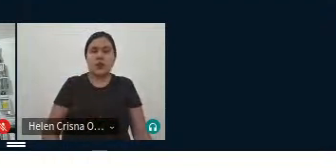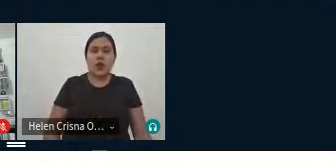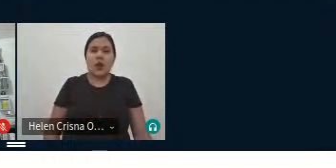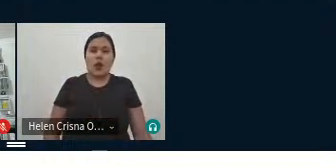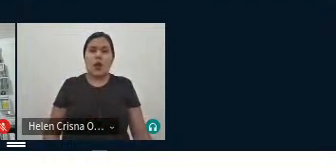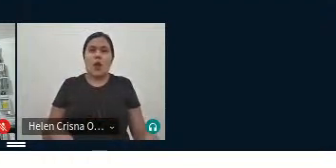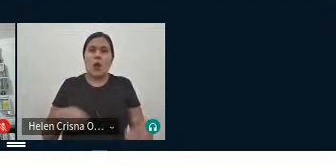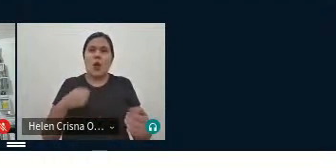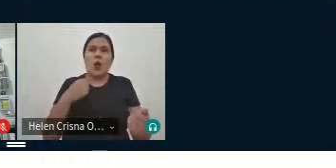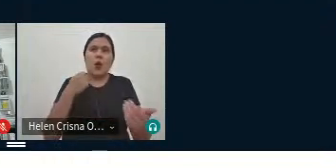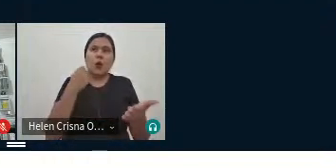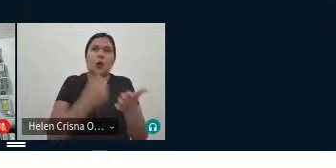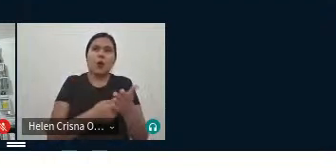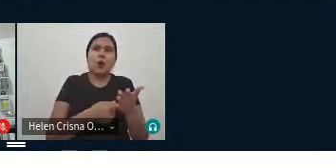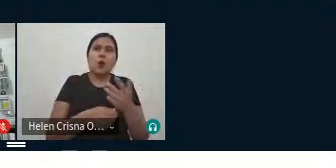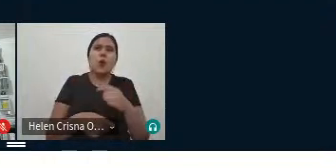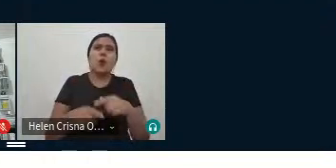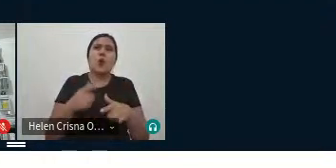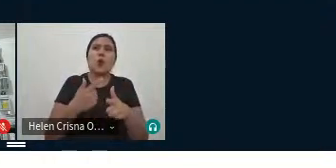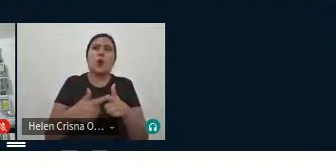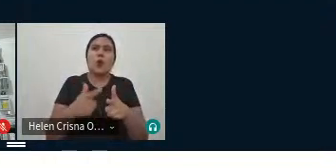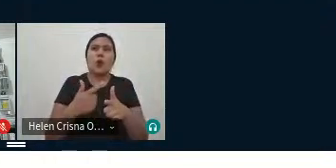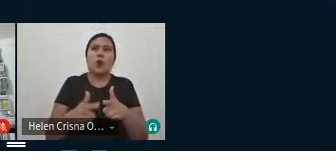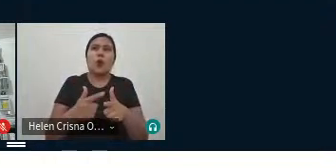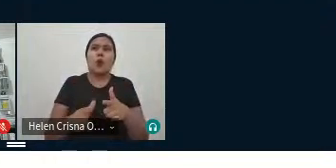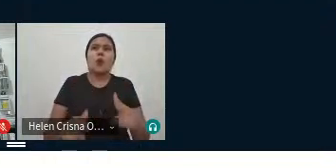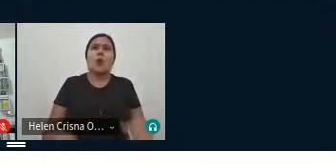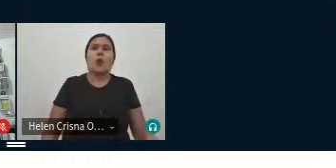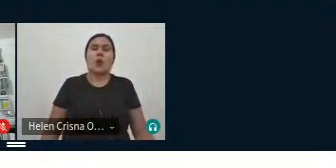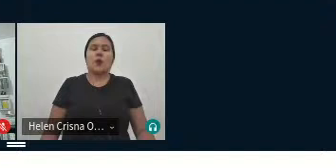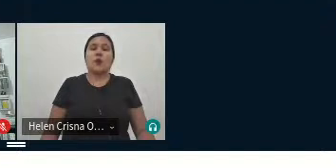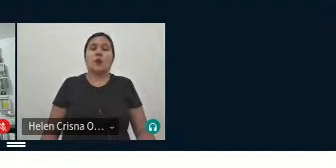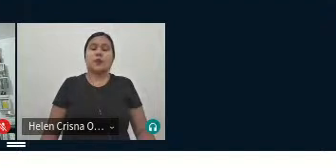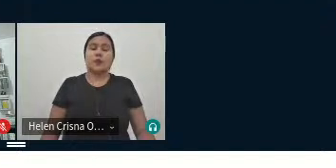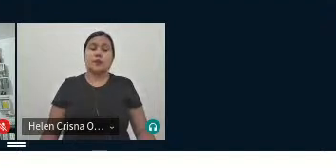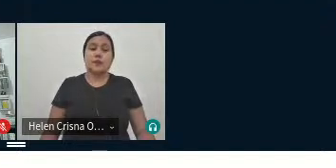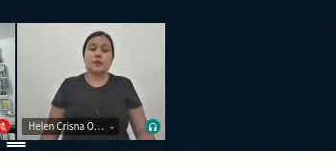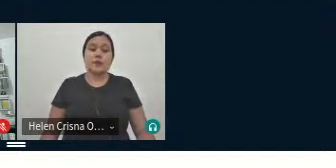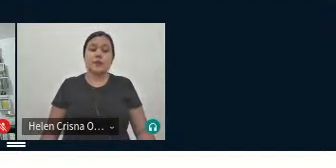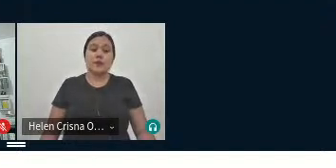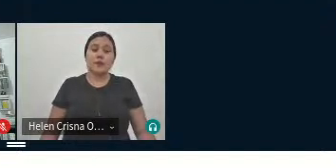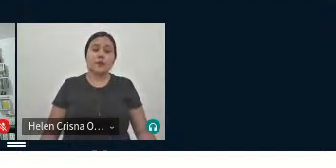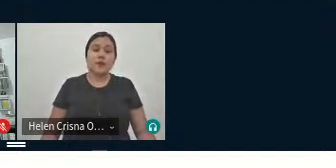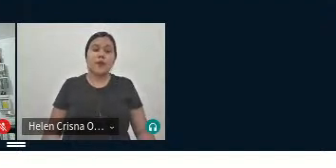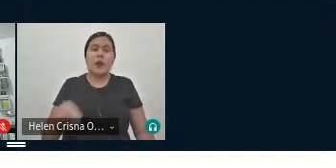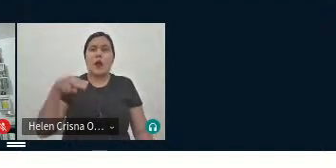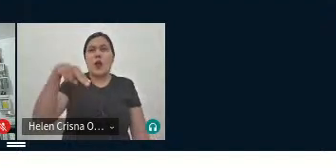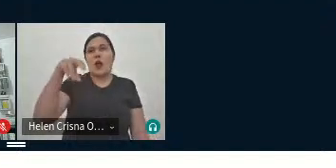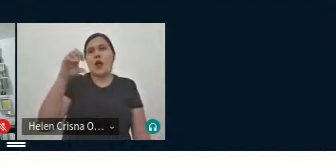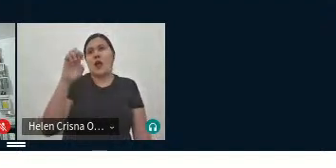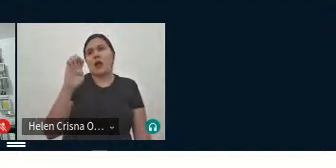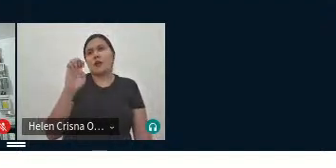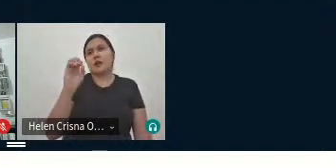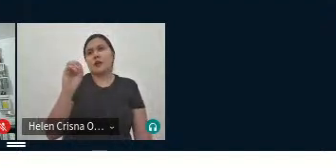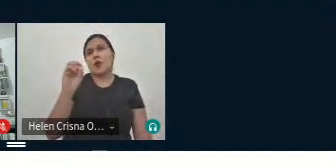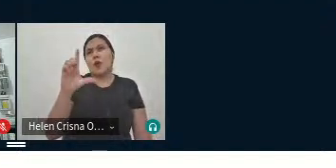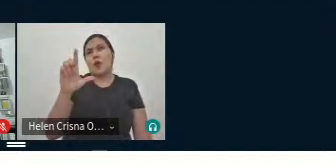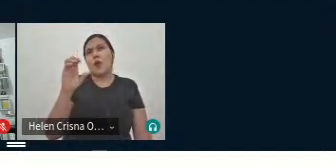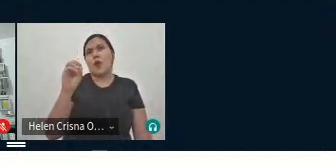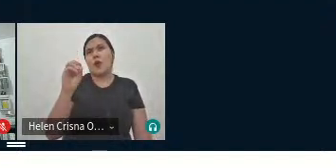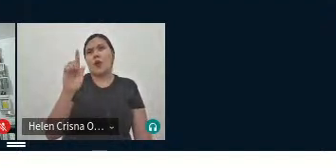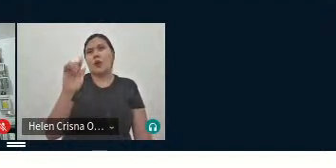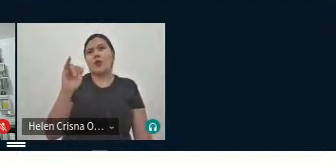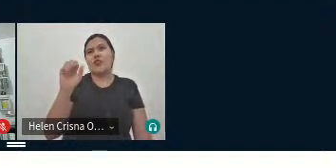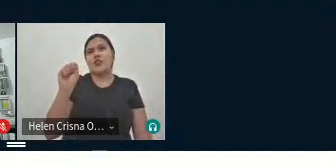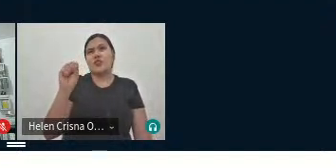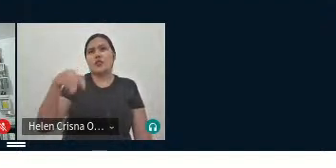enfrenta, né, essa situação, essa problemática dos neologismos, né, presentes na obra, e